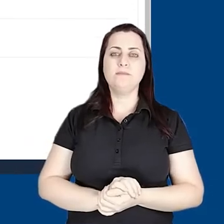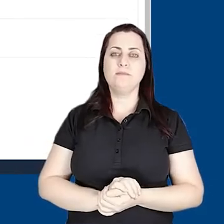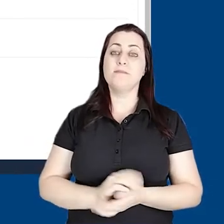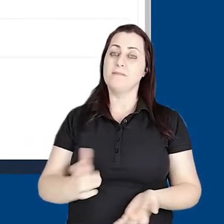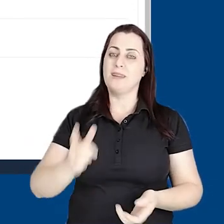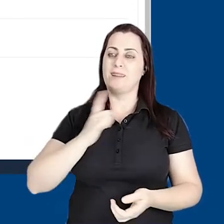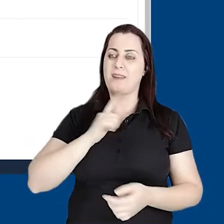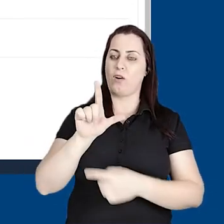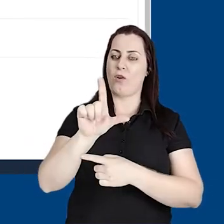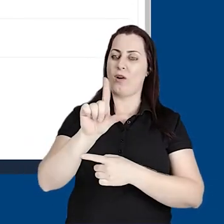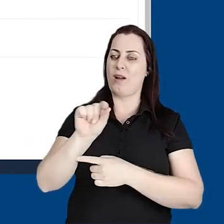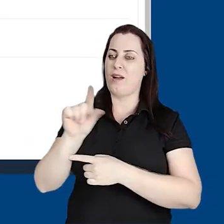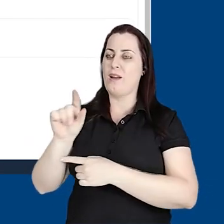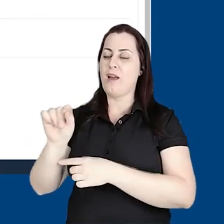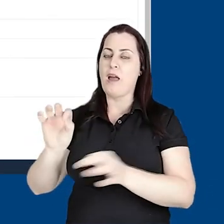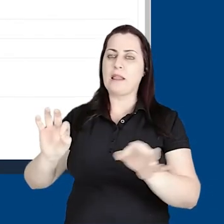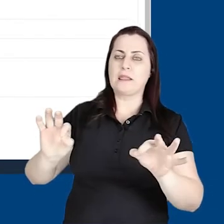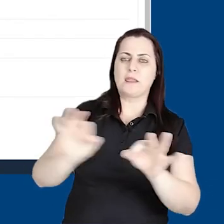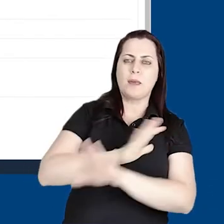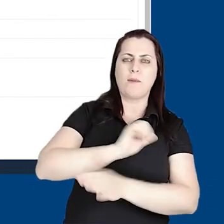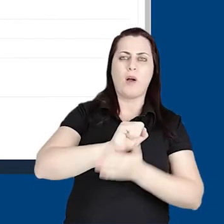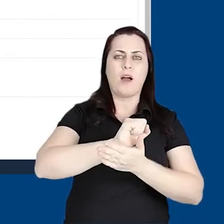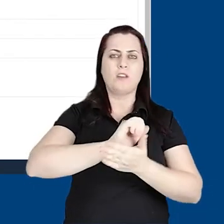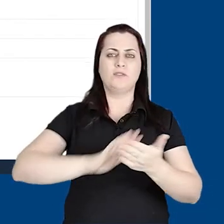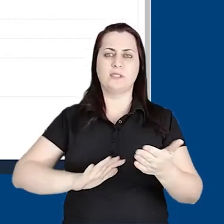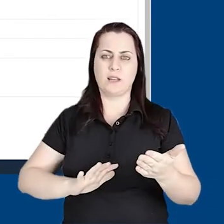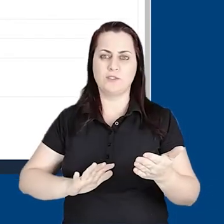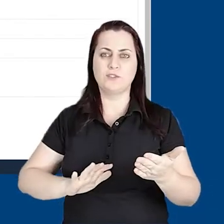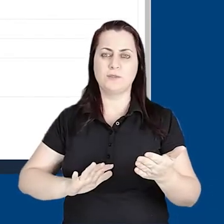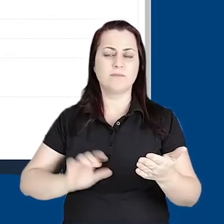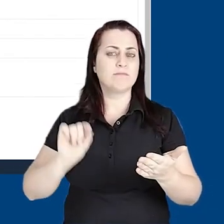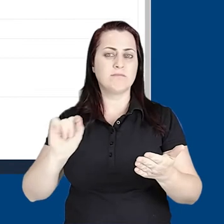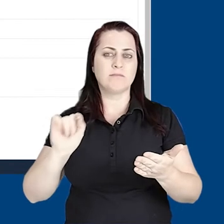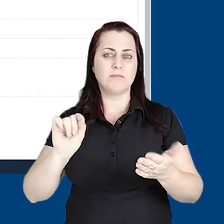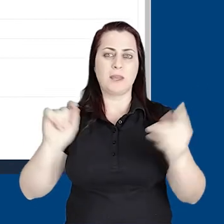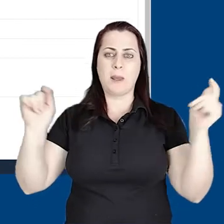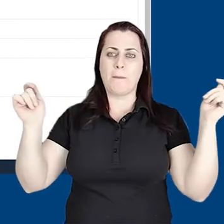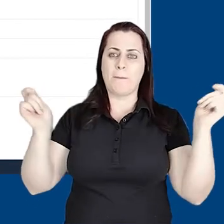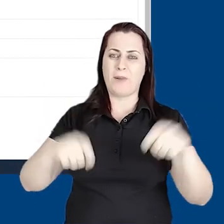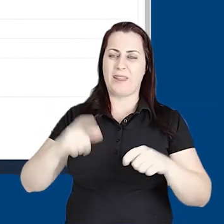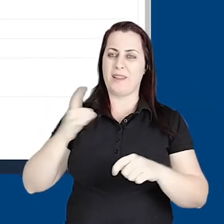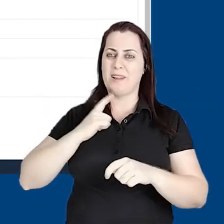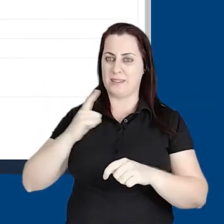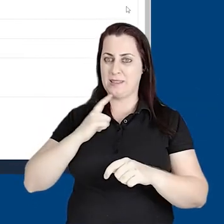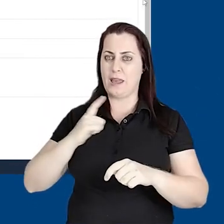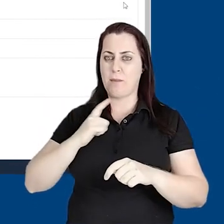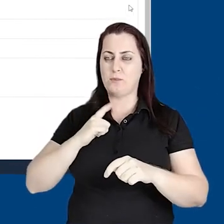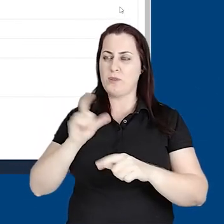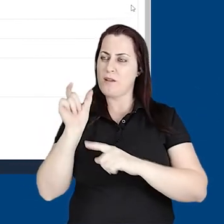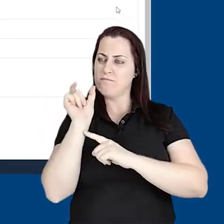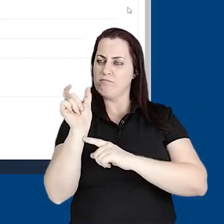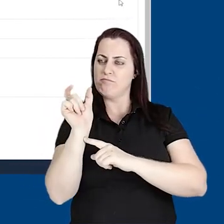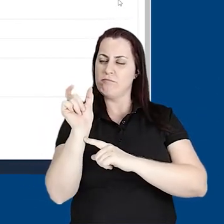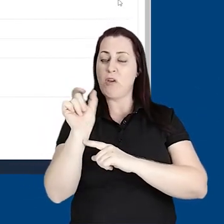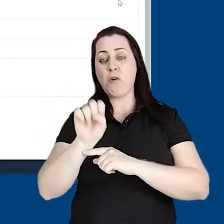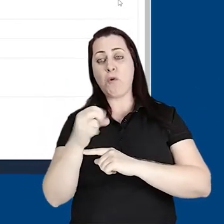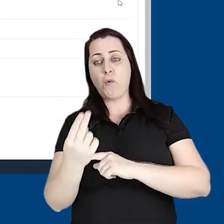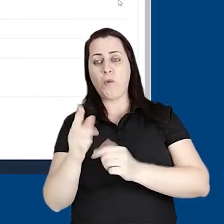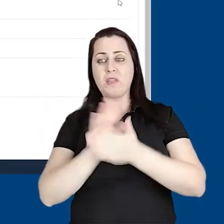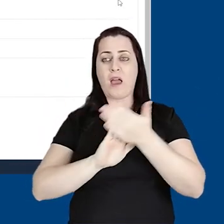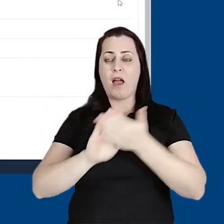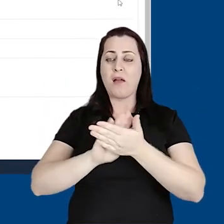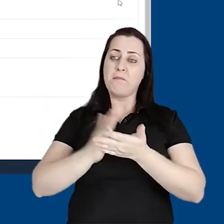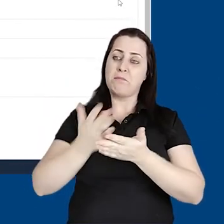Bom, tem as opções de conclusão de atividade, onde podemos ter a caixinha ou não,